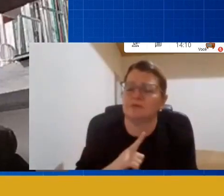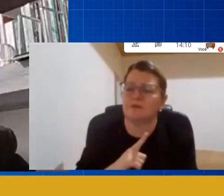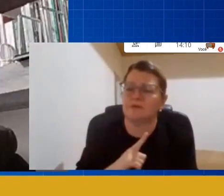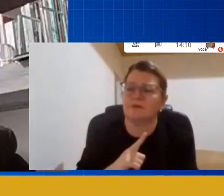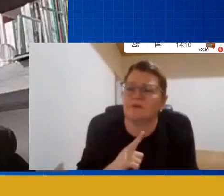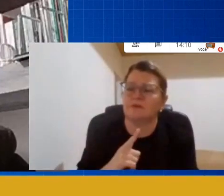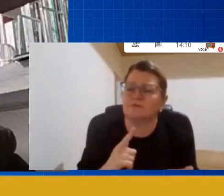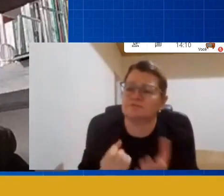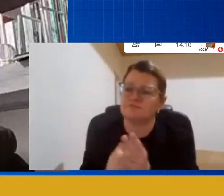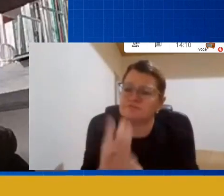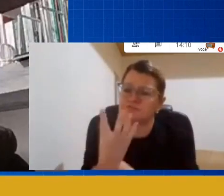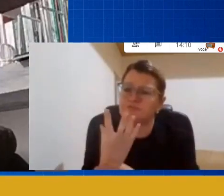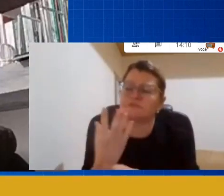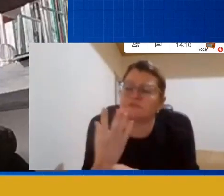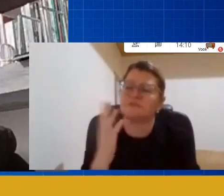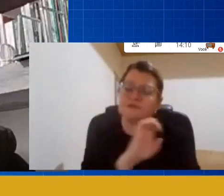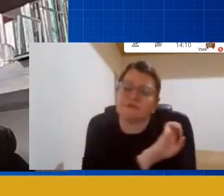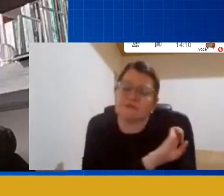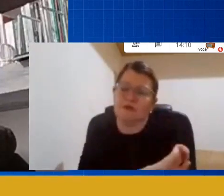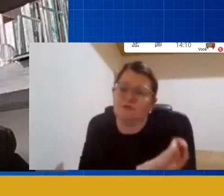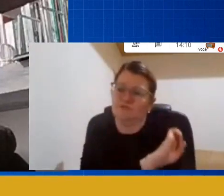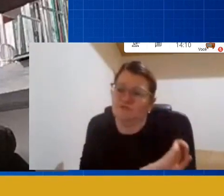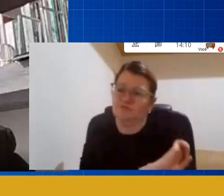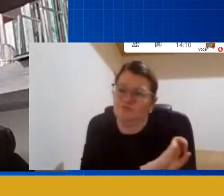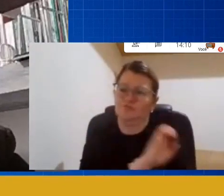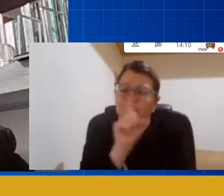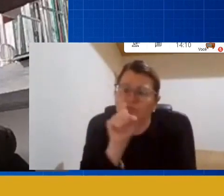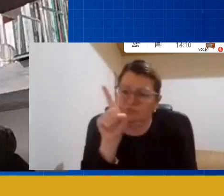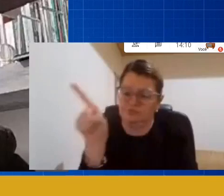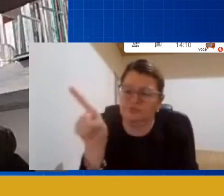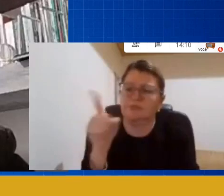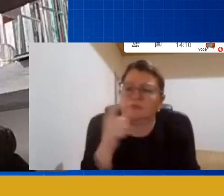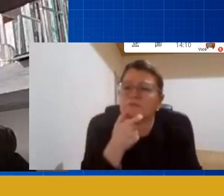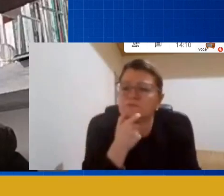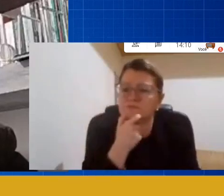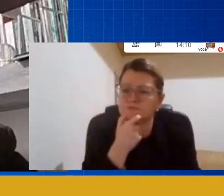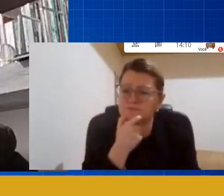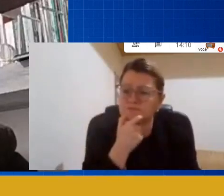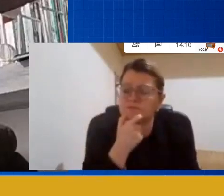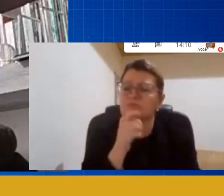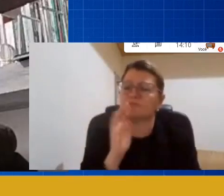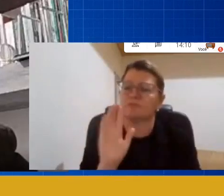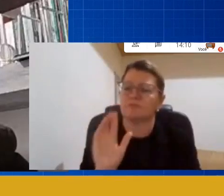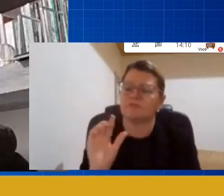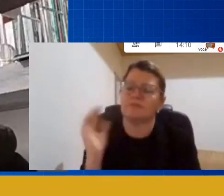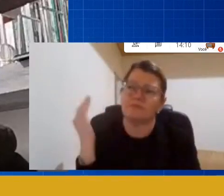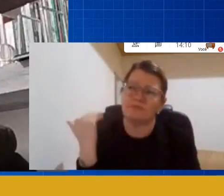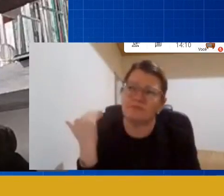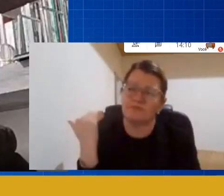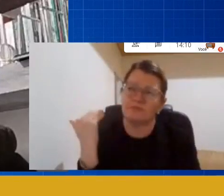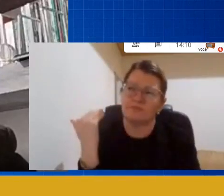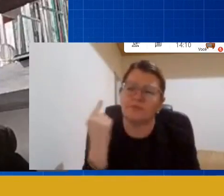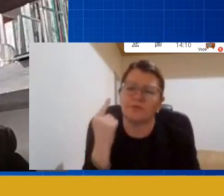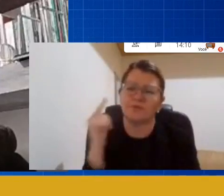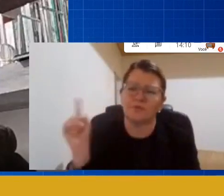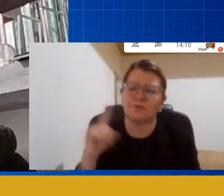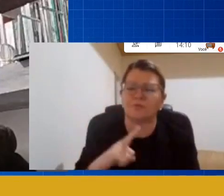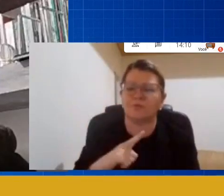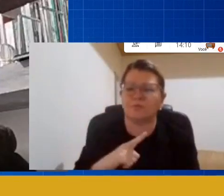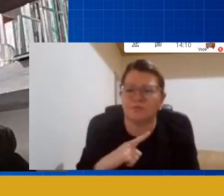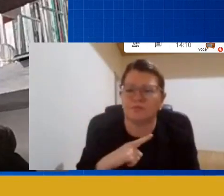na Inglaterra, e o meu último estágio, então, foi em Reggio Emilia, né? Uma cidade ali do noroeste